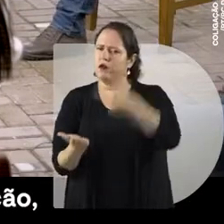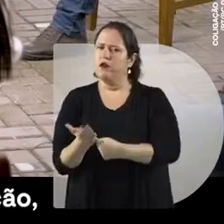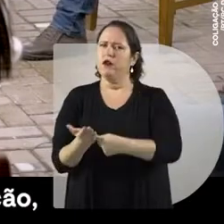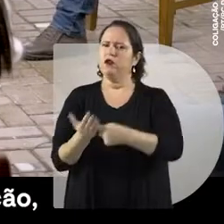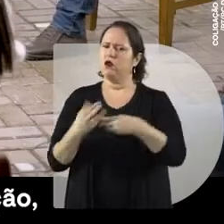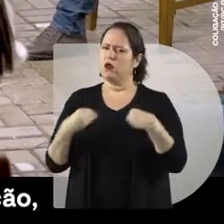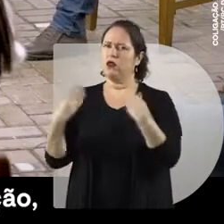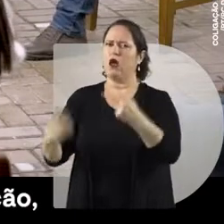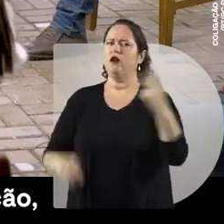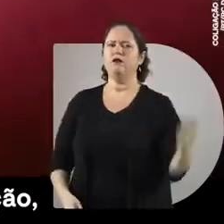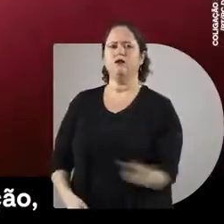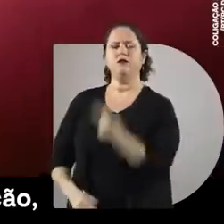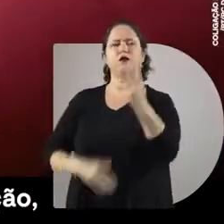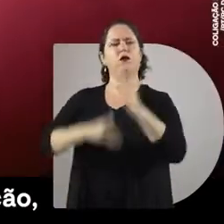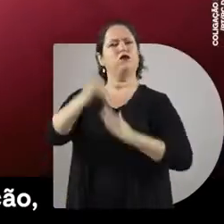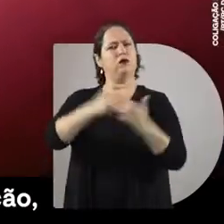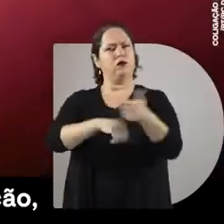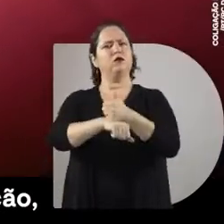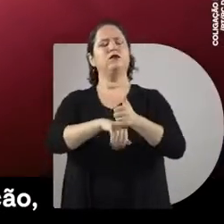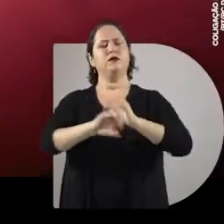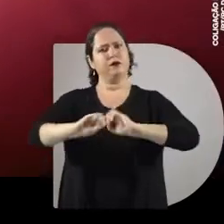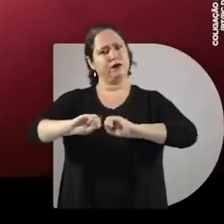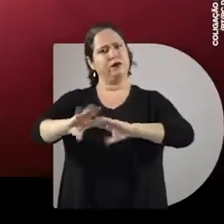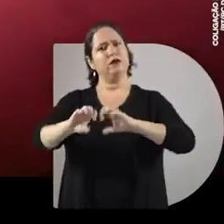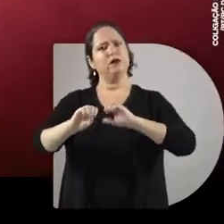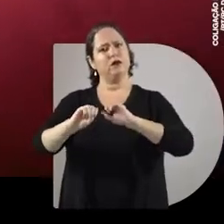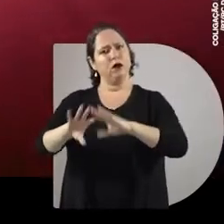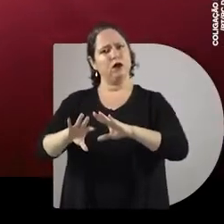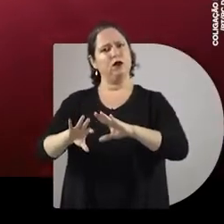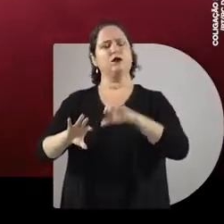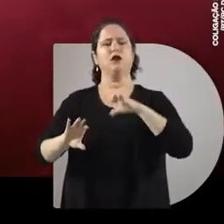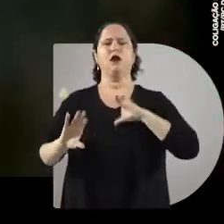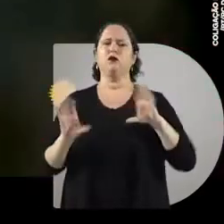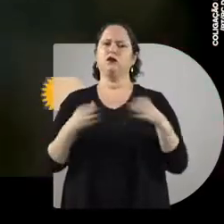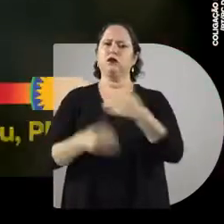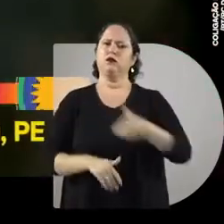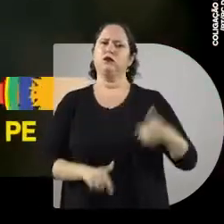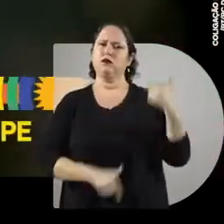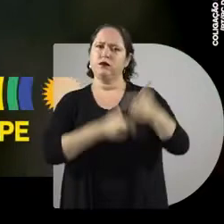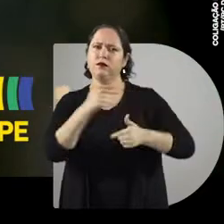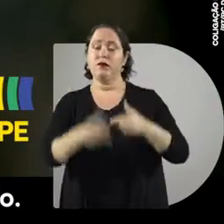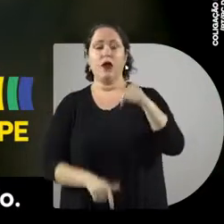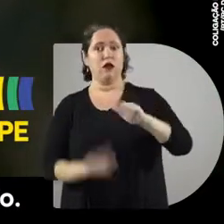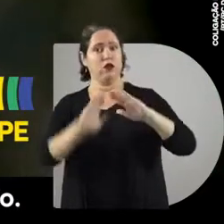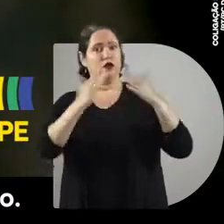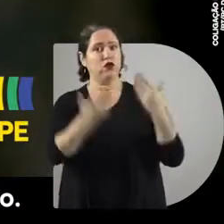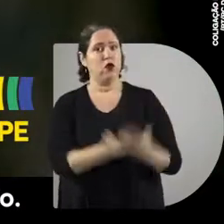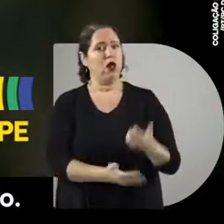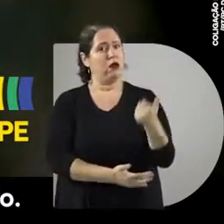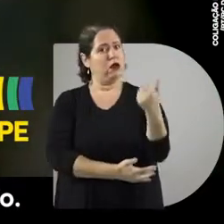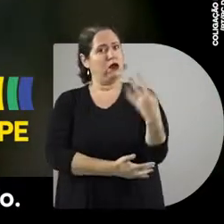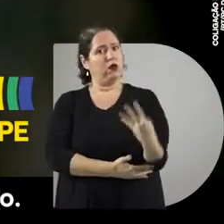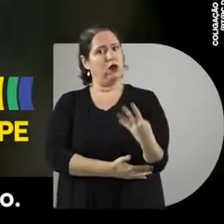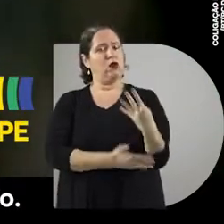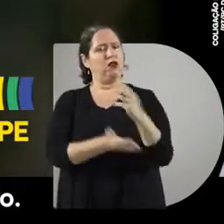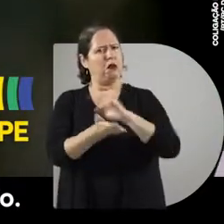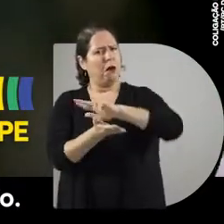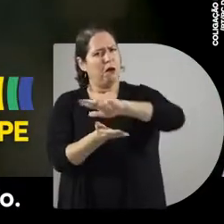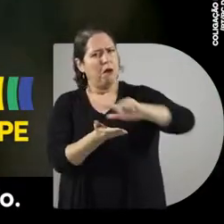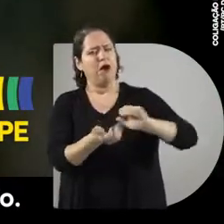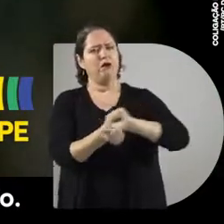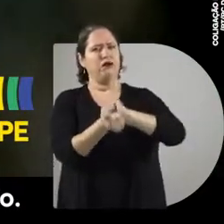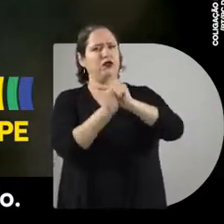de continuar a valorizar os profissionais de educação como conjunto do serviço público. Nós, na nossa escola, nós temos 14 modalidades